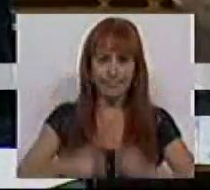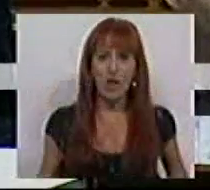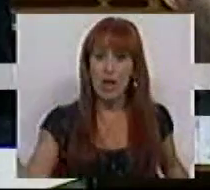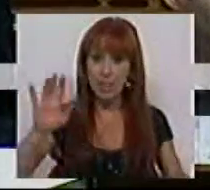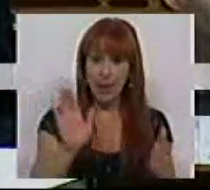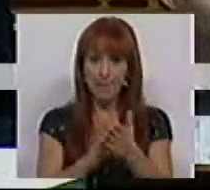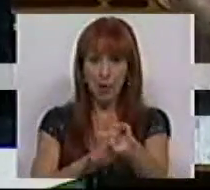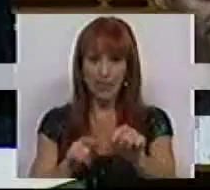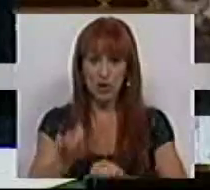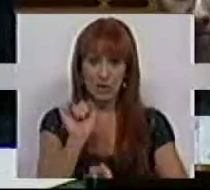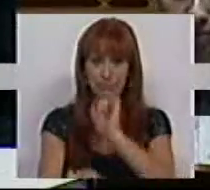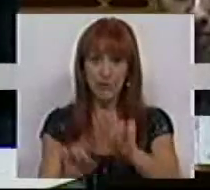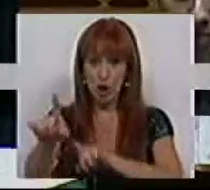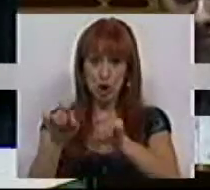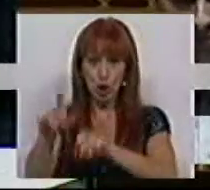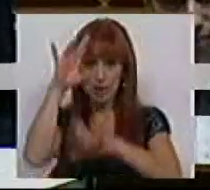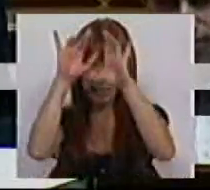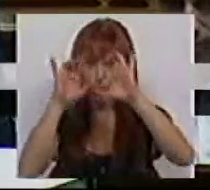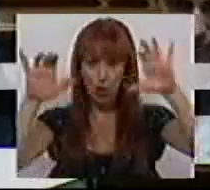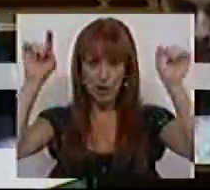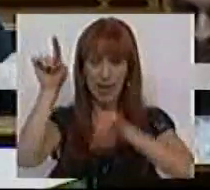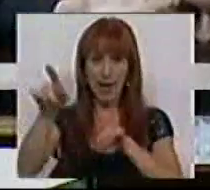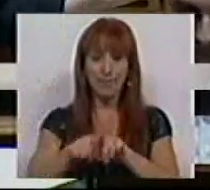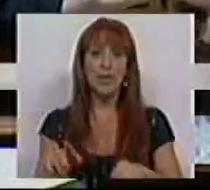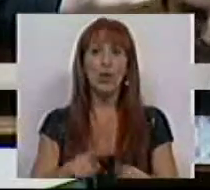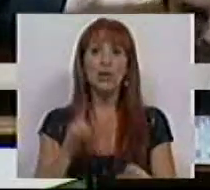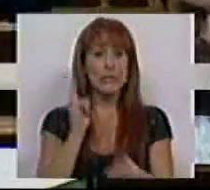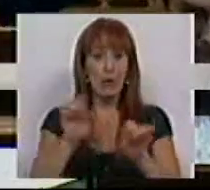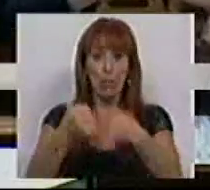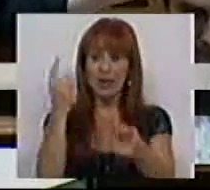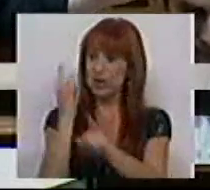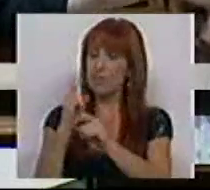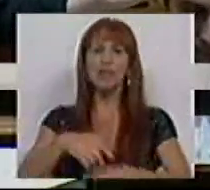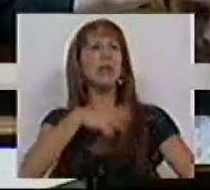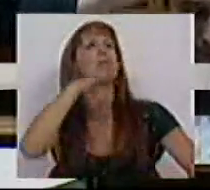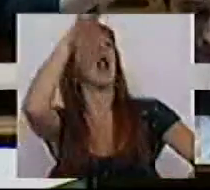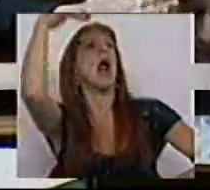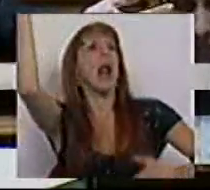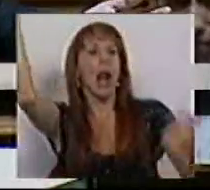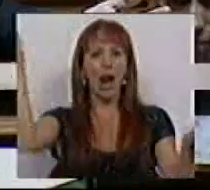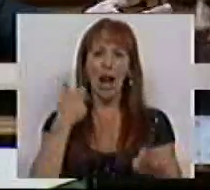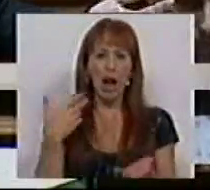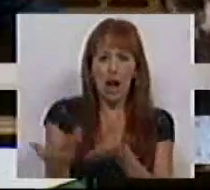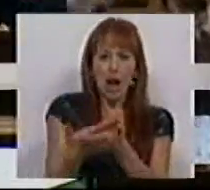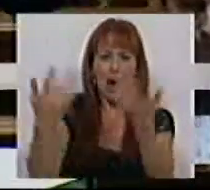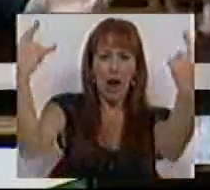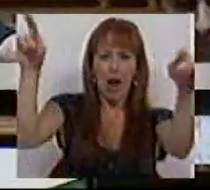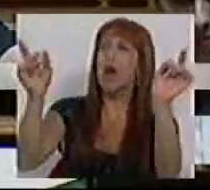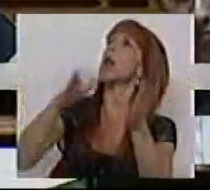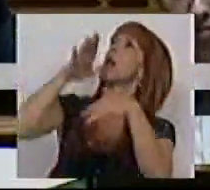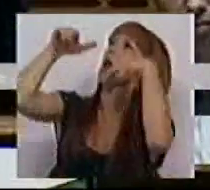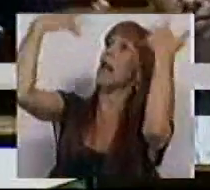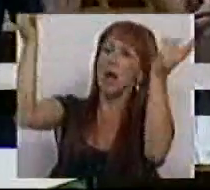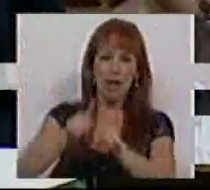E é também a prova das vossas escolhas ideológicas. Os mesmos partidos que enchem o peito para falar da pequena economia, enchem